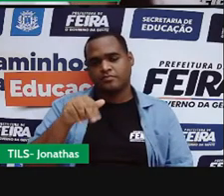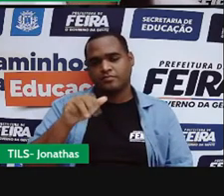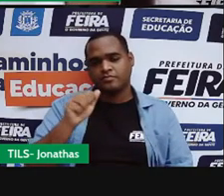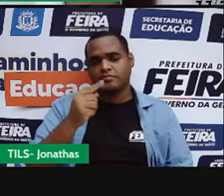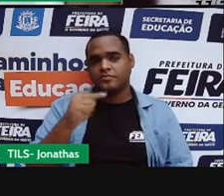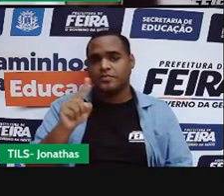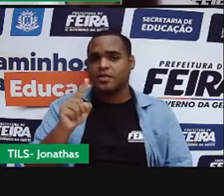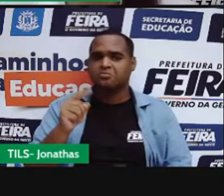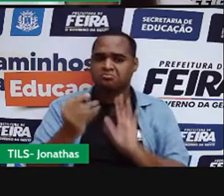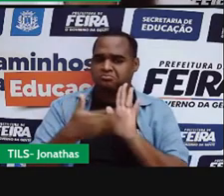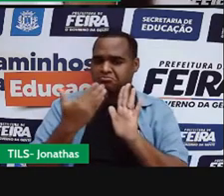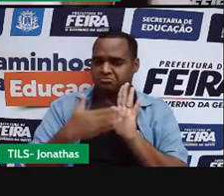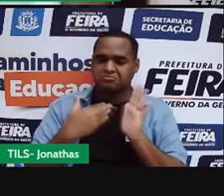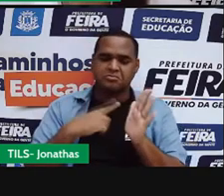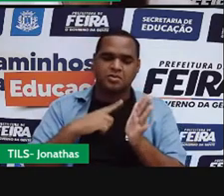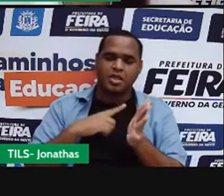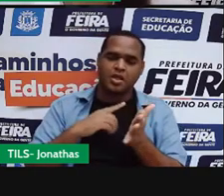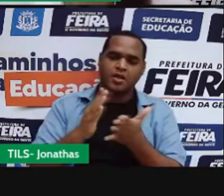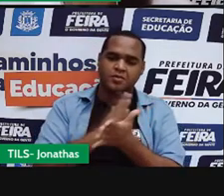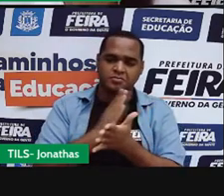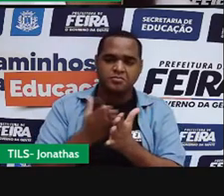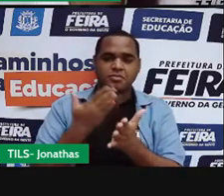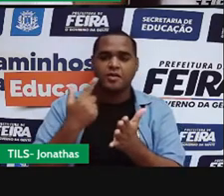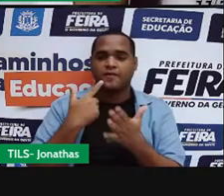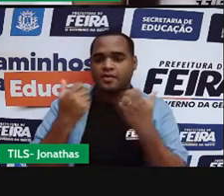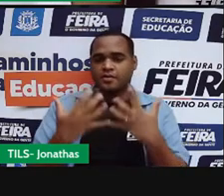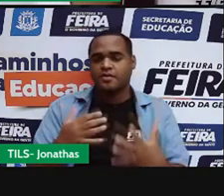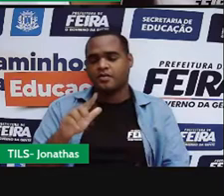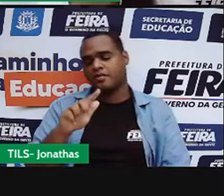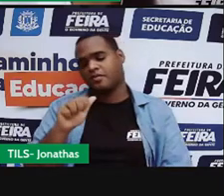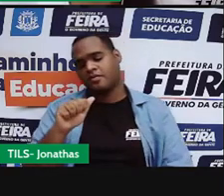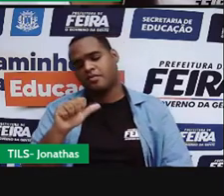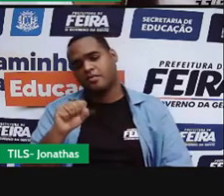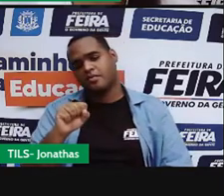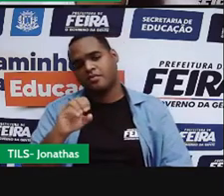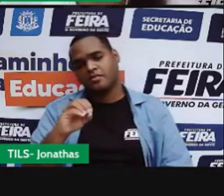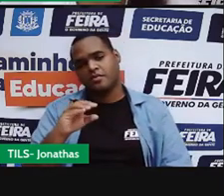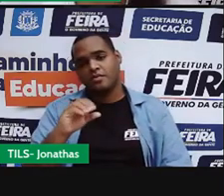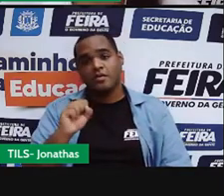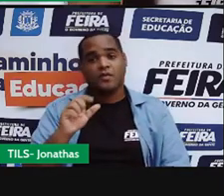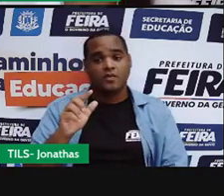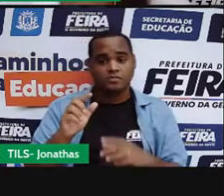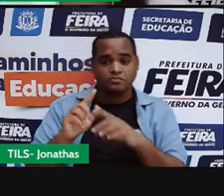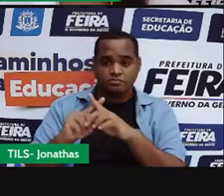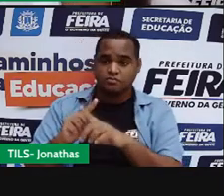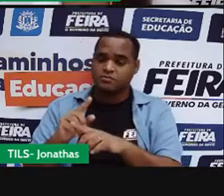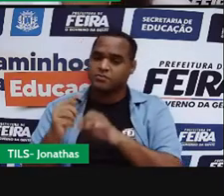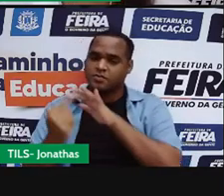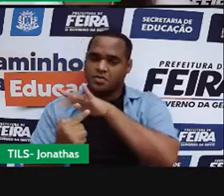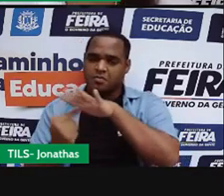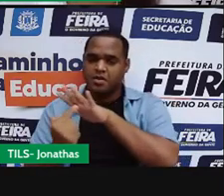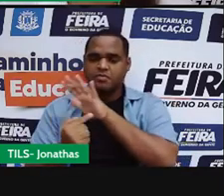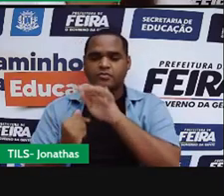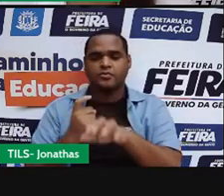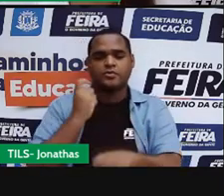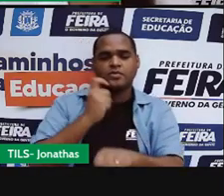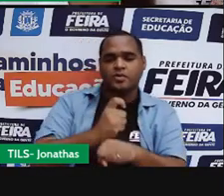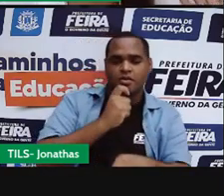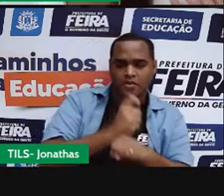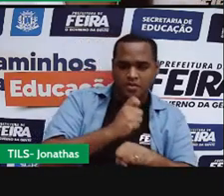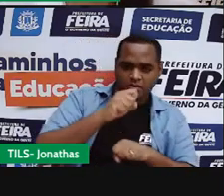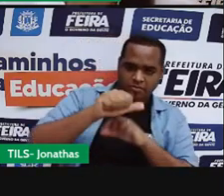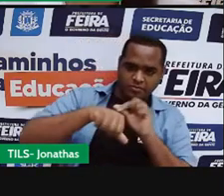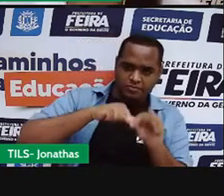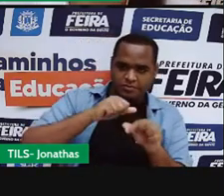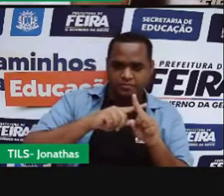botam assim, ah, quando é do gasoso para o líquido, desculpa, quando é do gasoso para o sólido, a gente chama de sublimação.